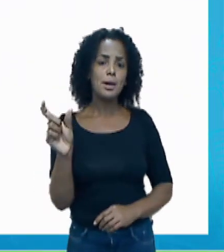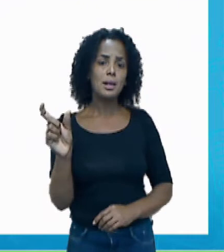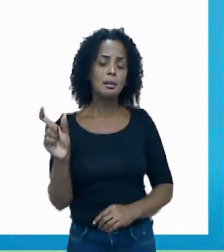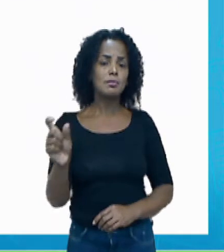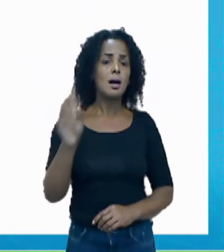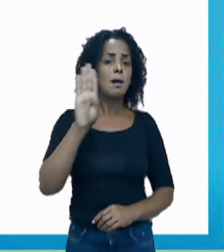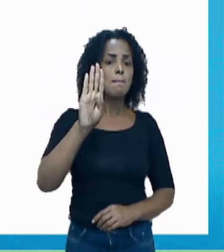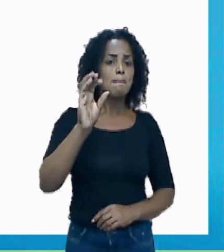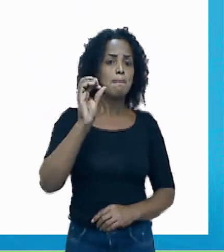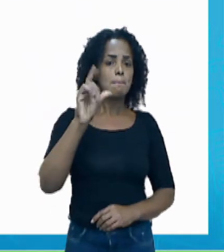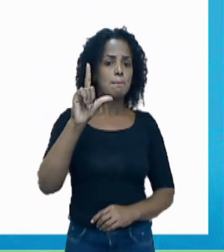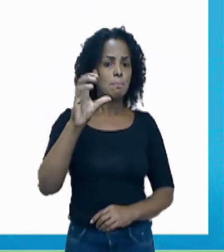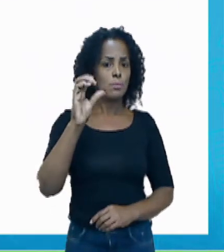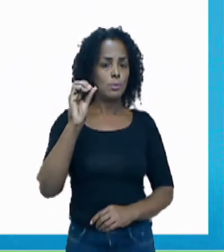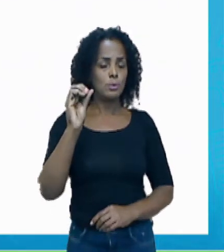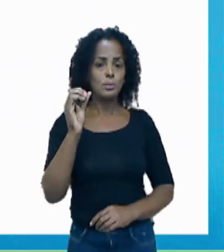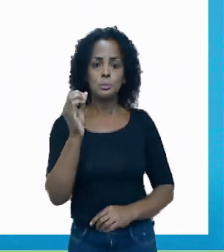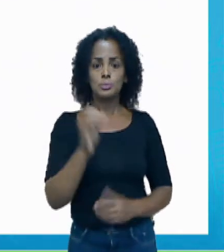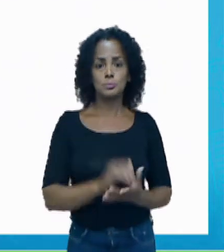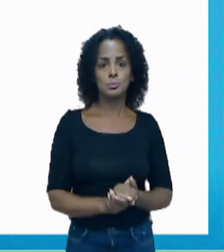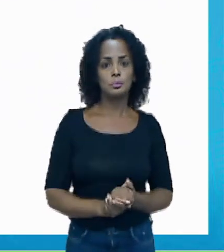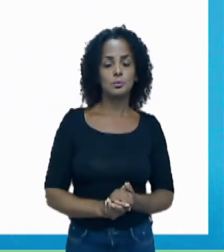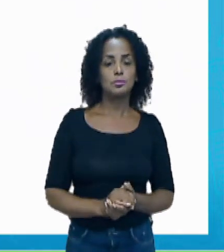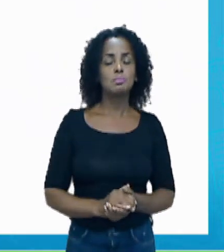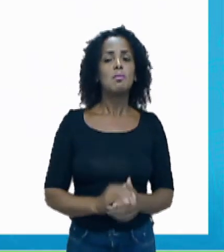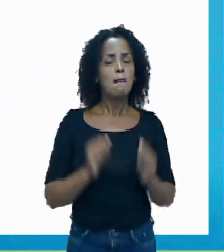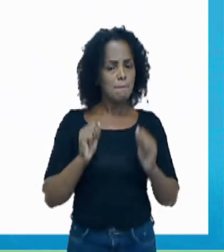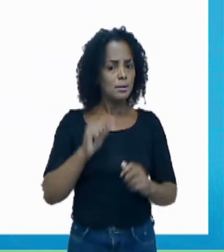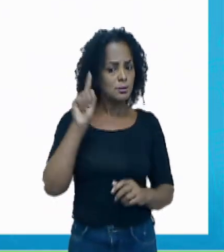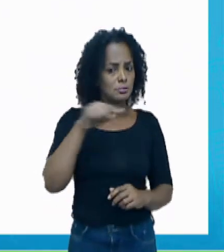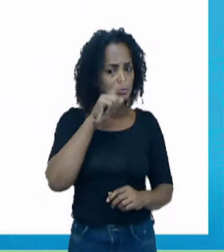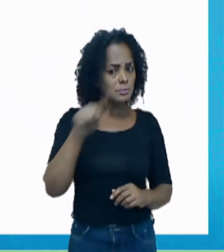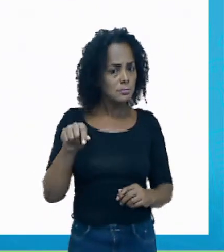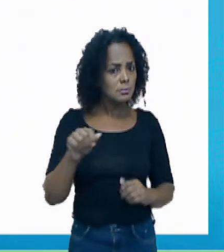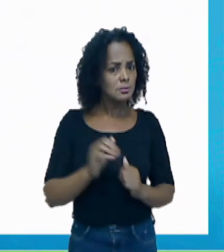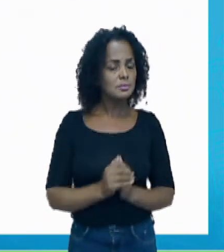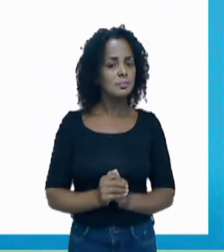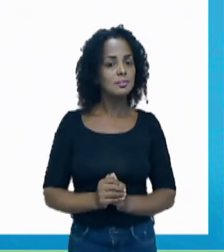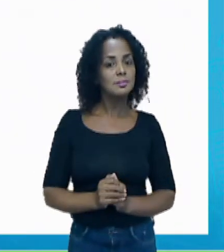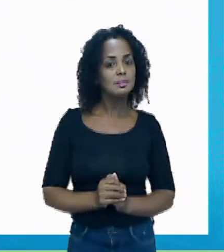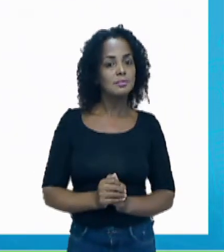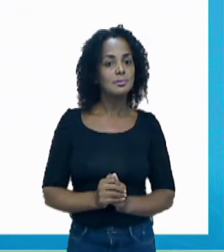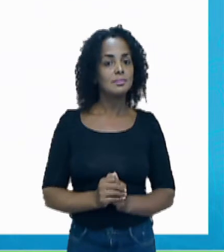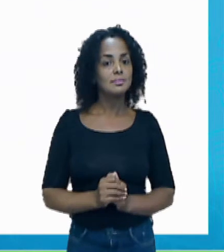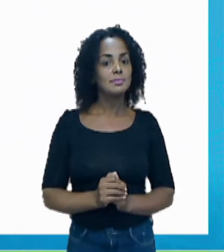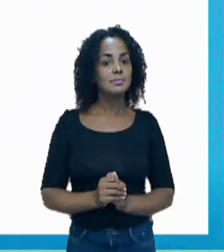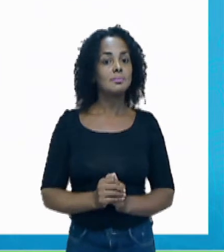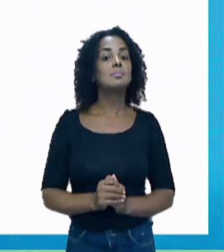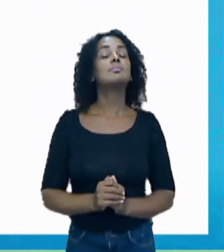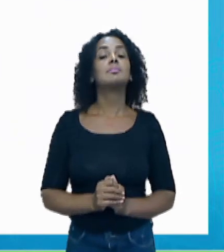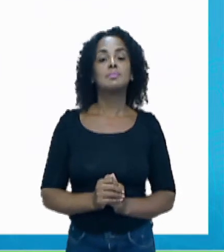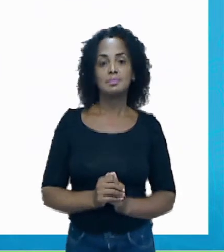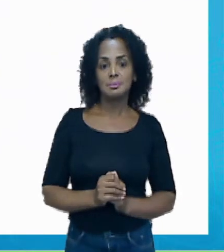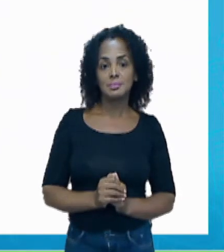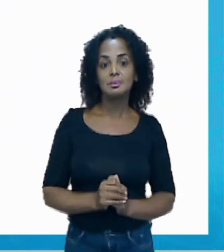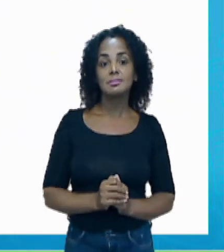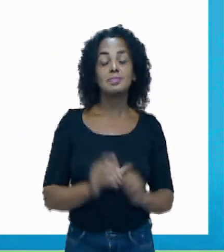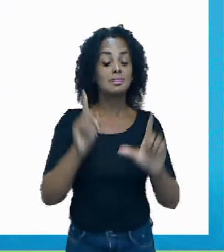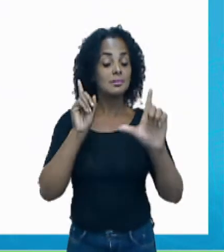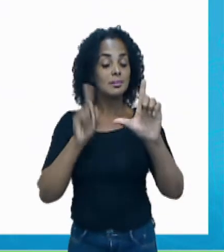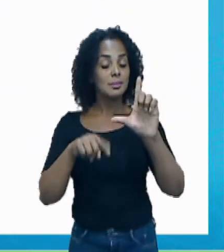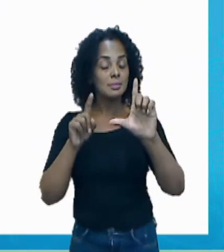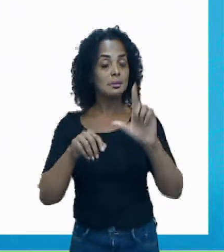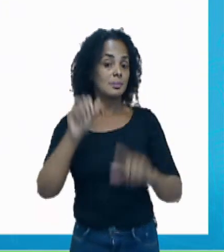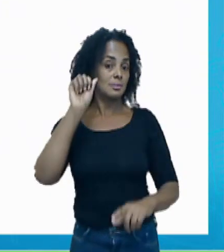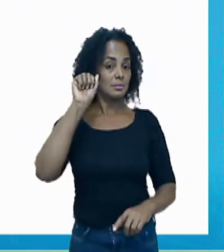BOLO? Posso marcar? Vamos lá? É a letra